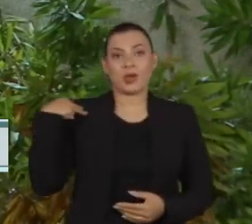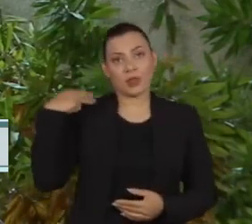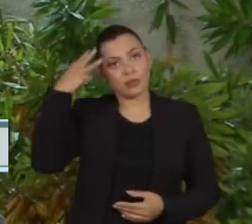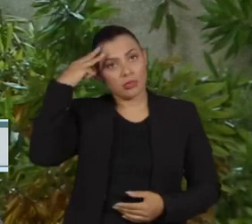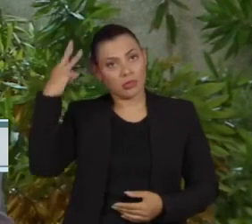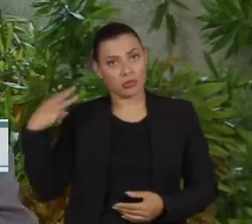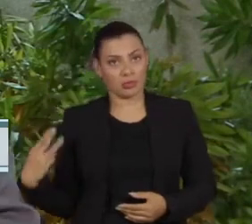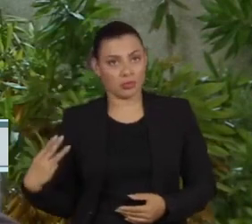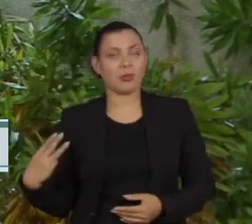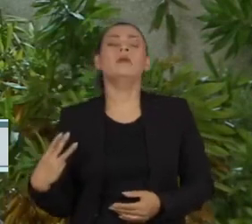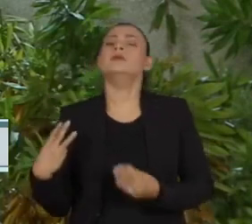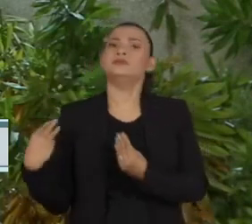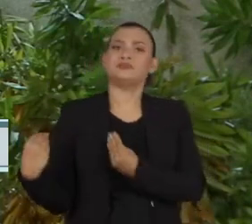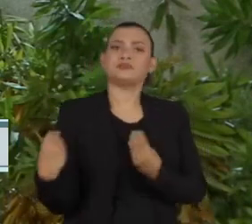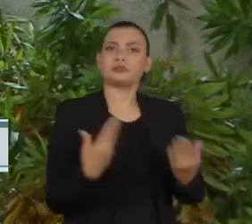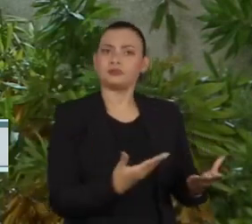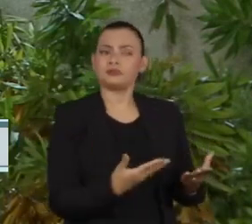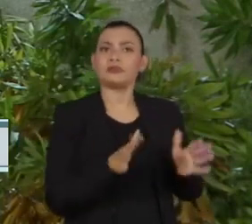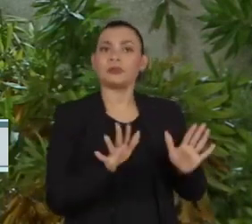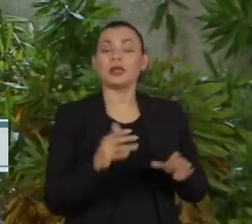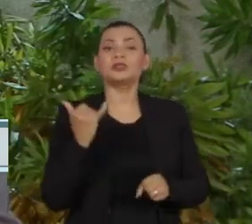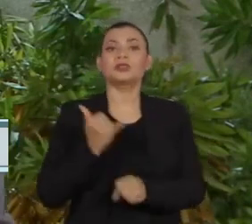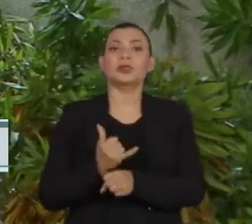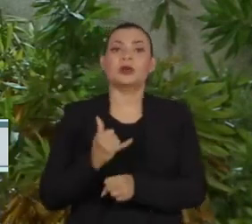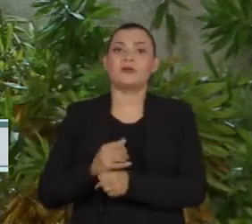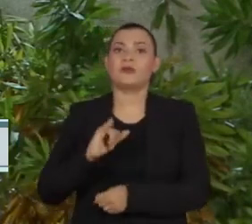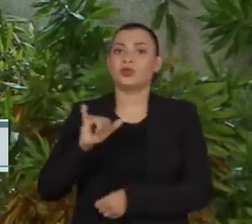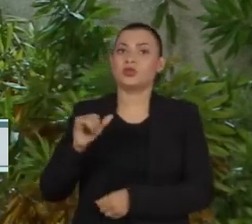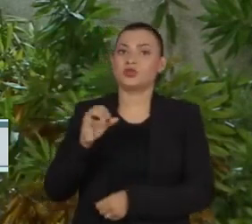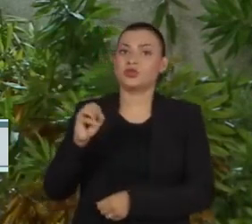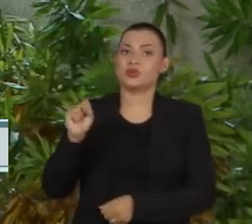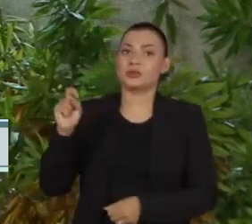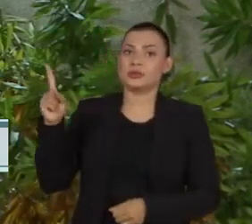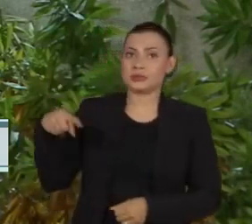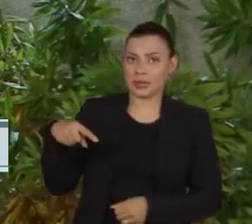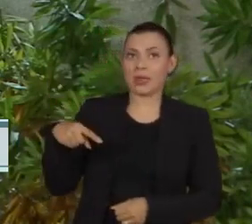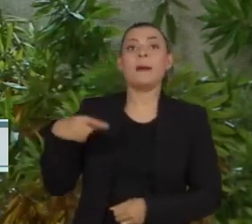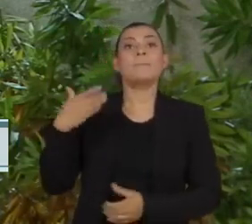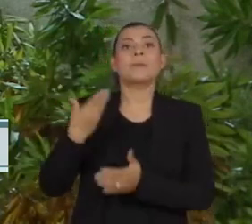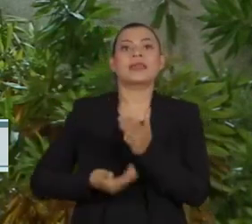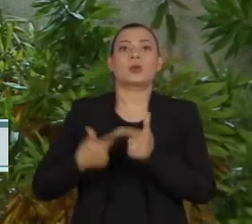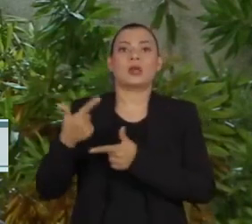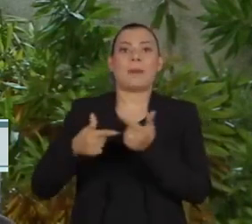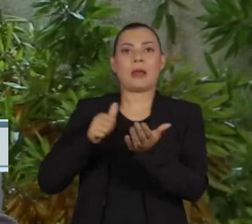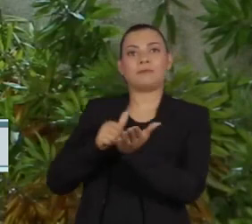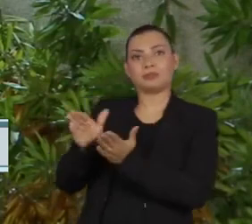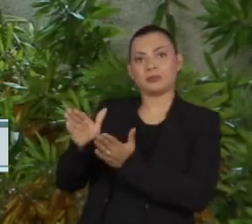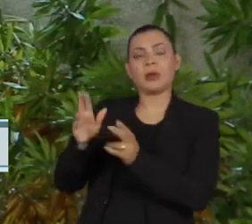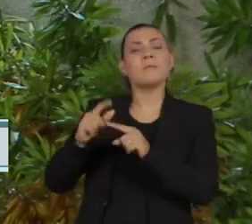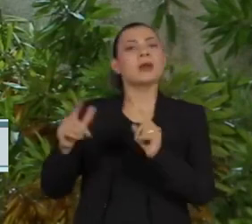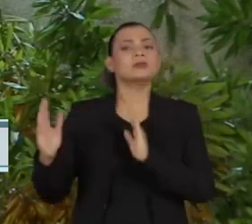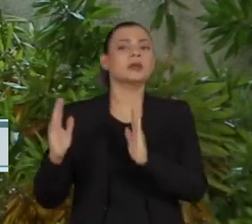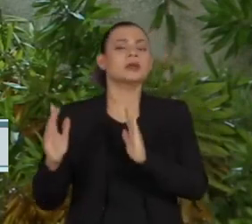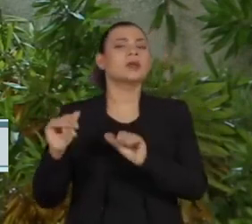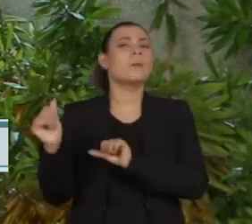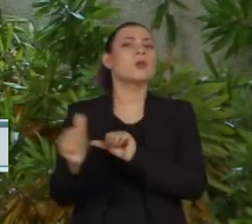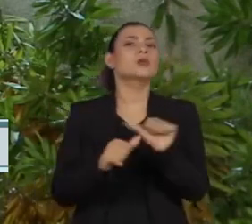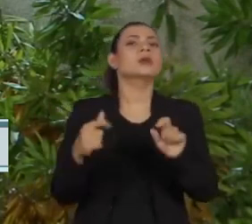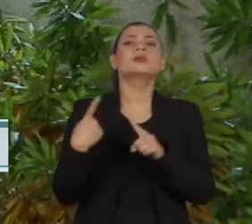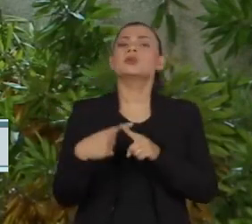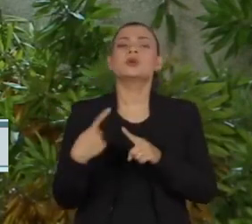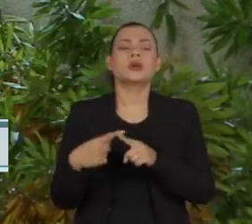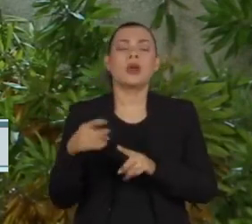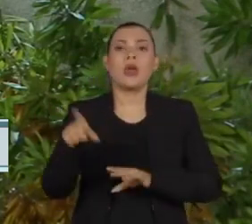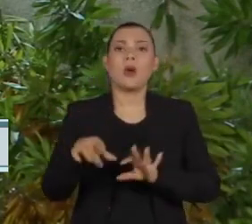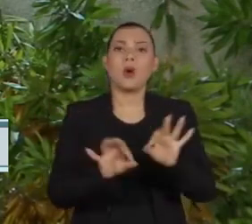Bolsonaro, o chefe do órgão, na ocasião, José Barroso Tostes Neto, perdeu o cargo. Na época, a mudança foi atribuída a uma